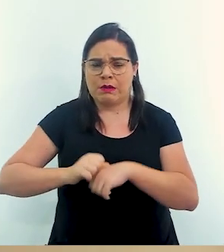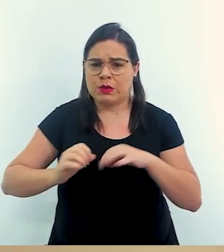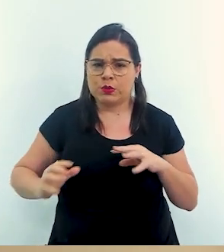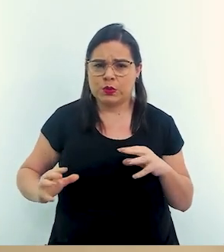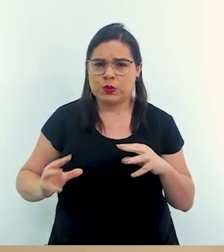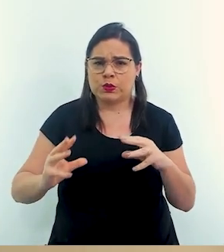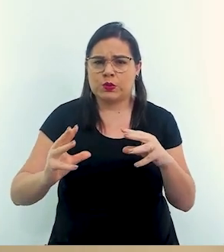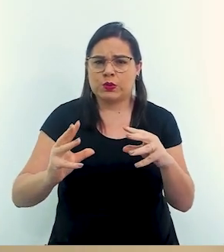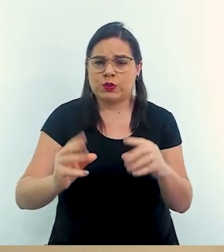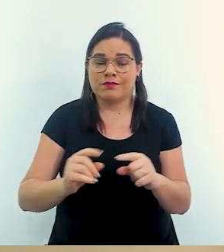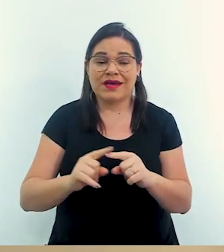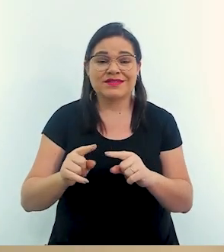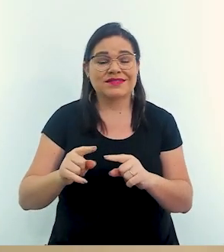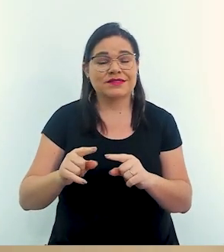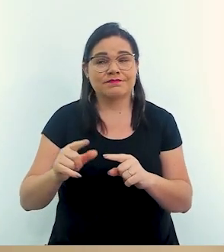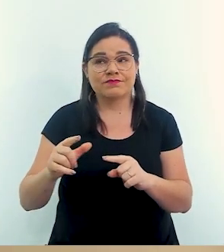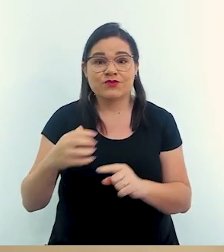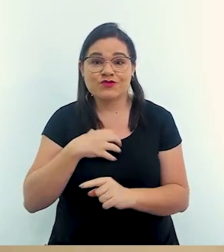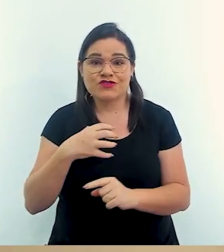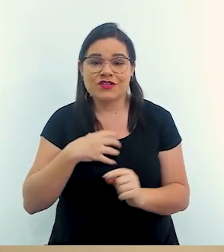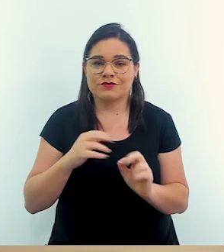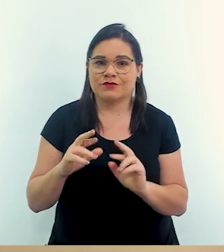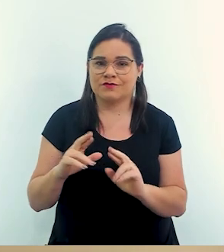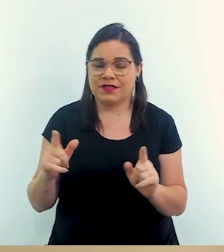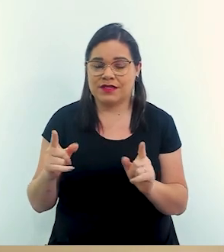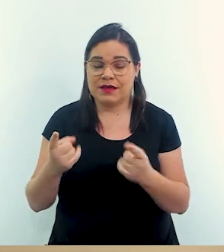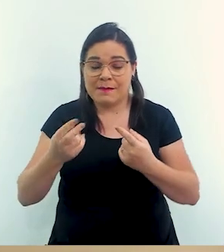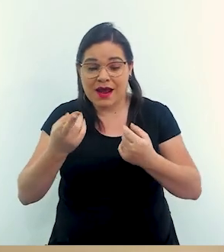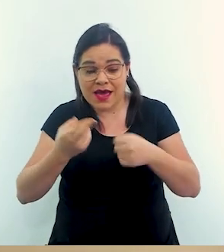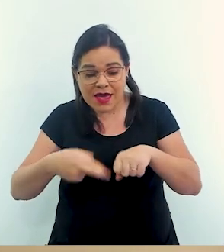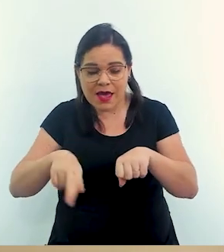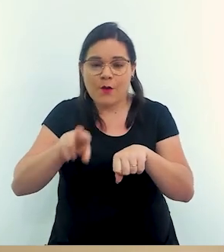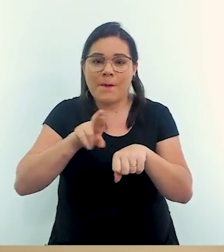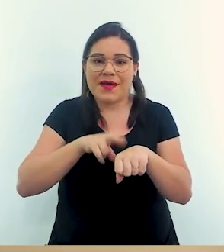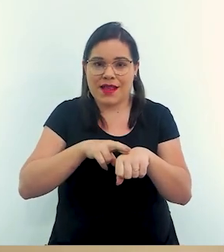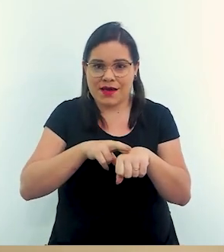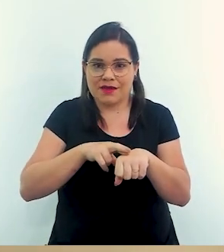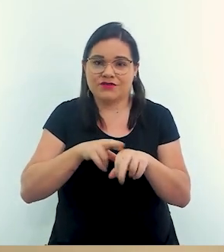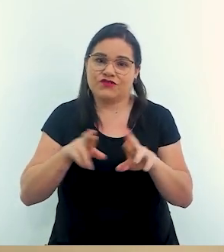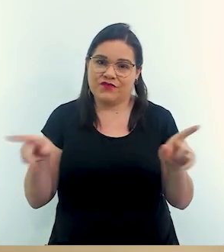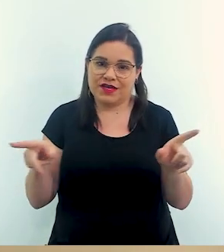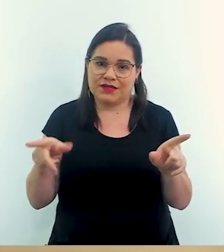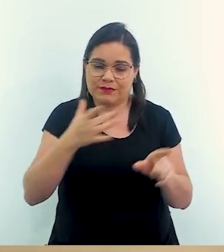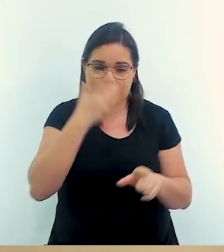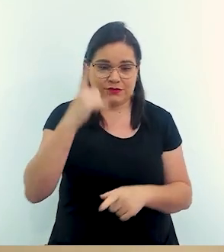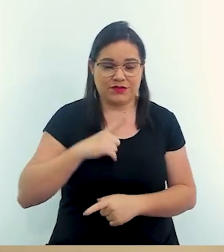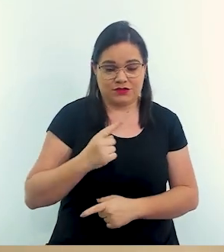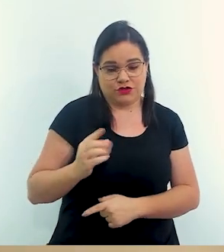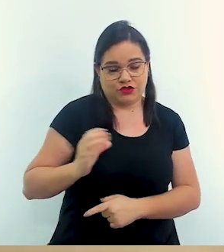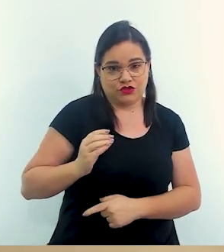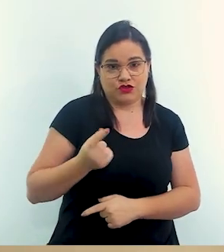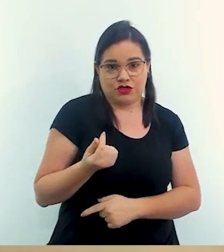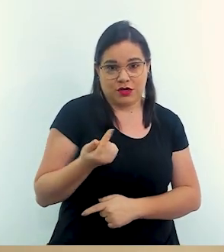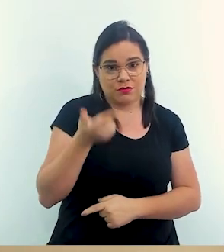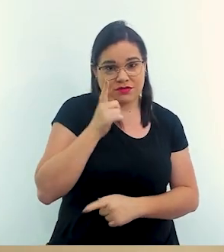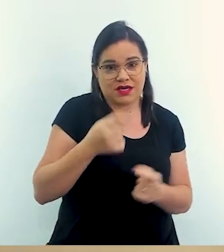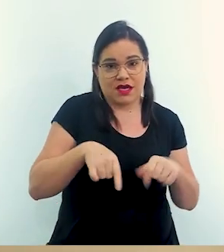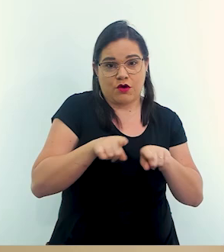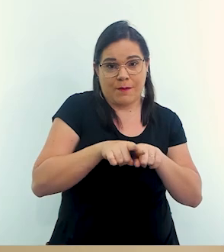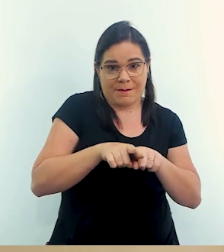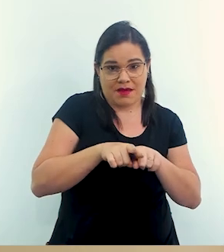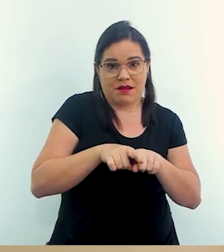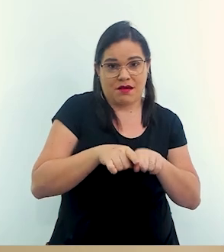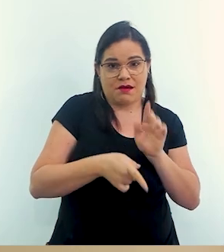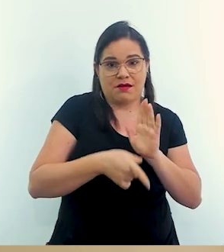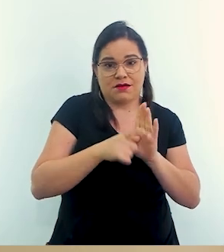atingidas de forma diferente. E até que para a recuperação também vão ter um caminho diferente, desafios diferentes. A gente está